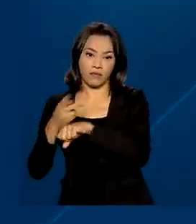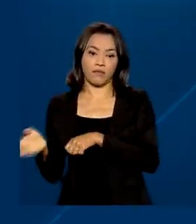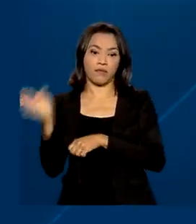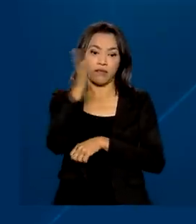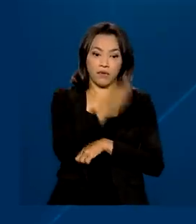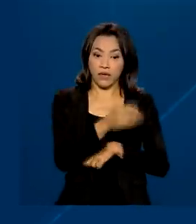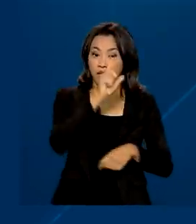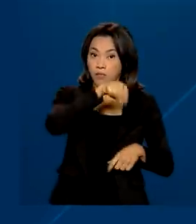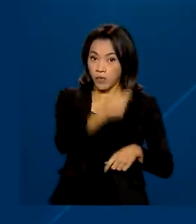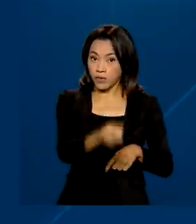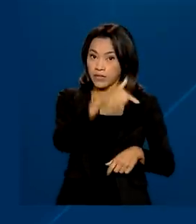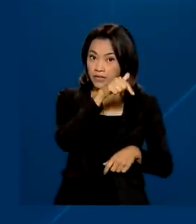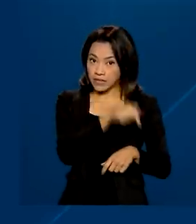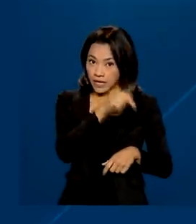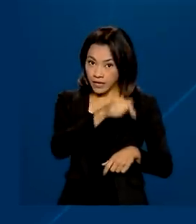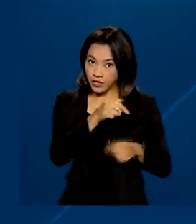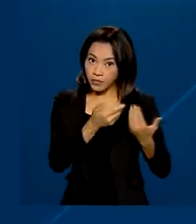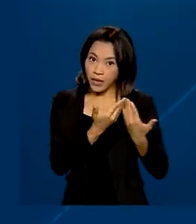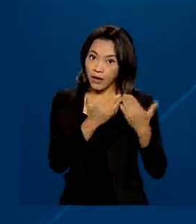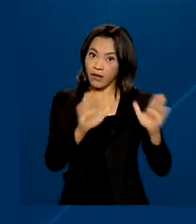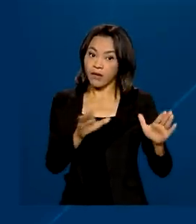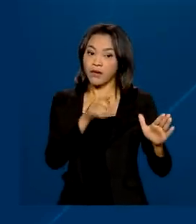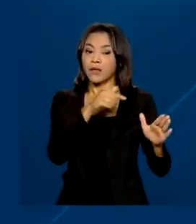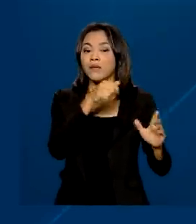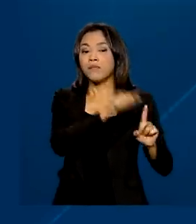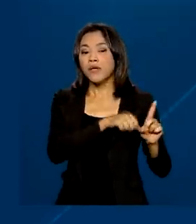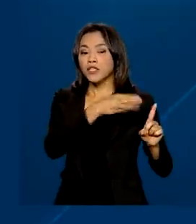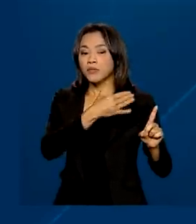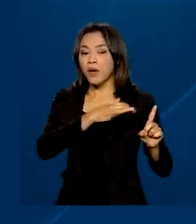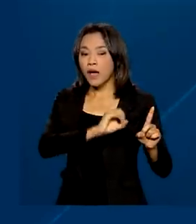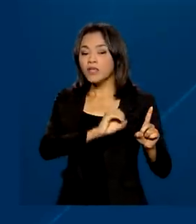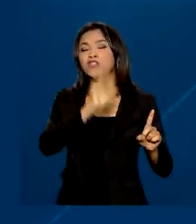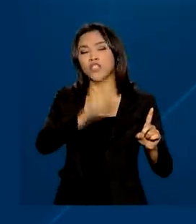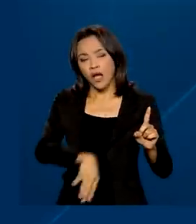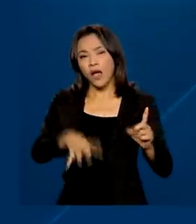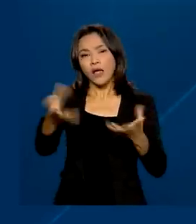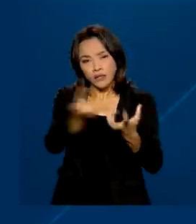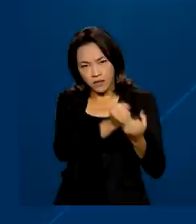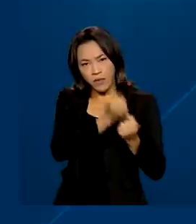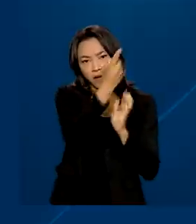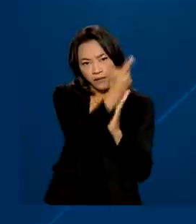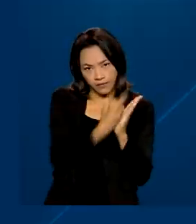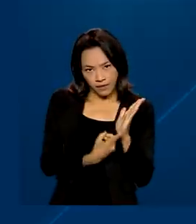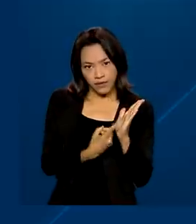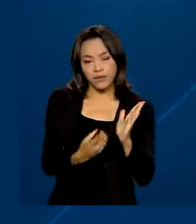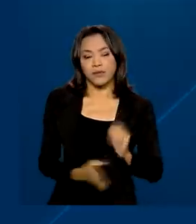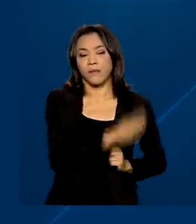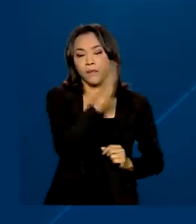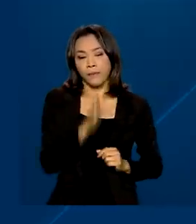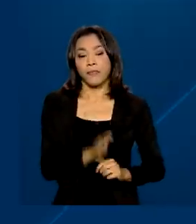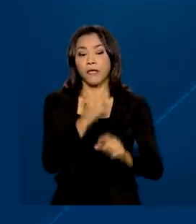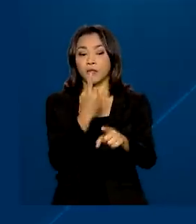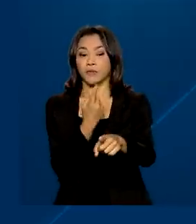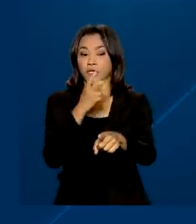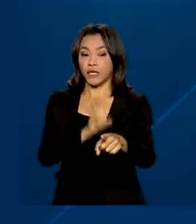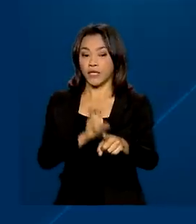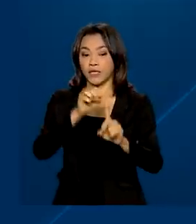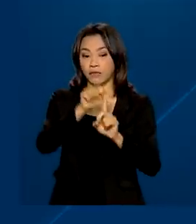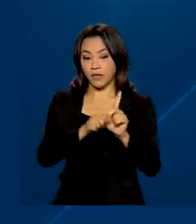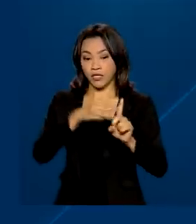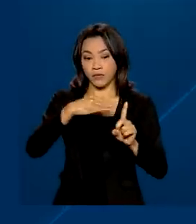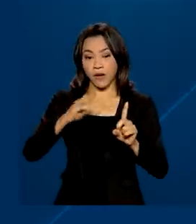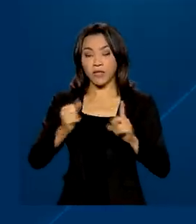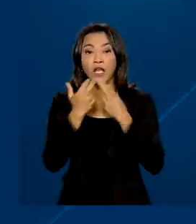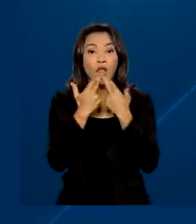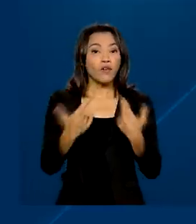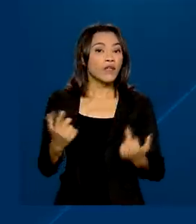será disponibilizado o programa para download, já permitindo a entrega da declaração. No dia 15 de março, a novidade é